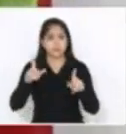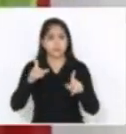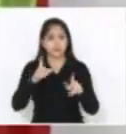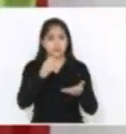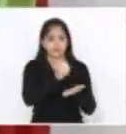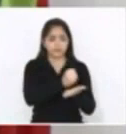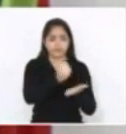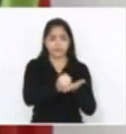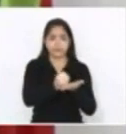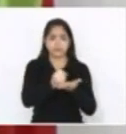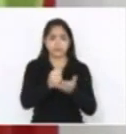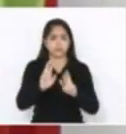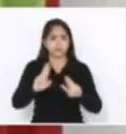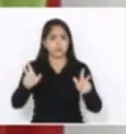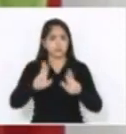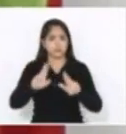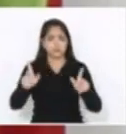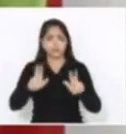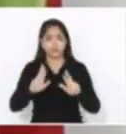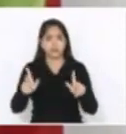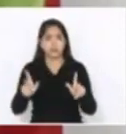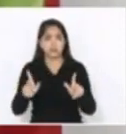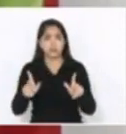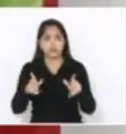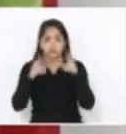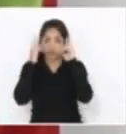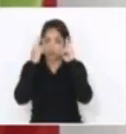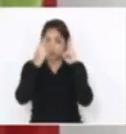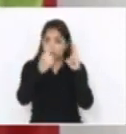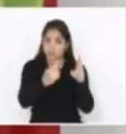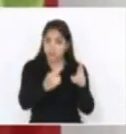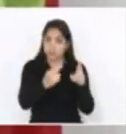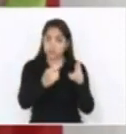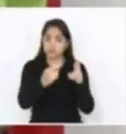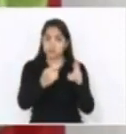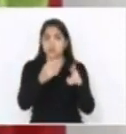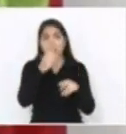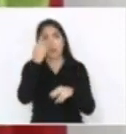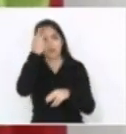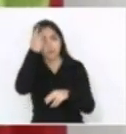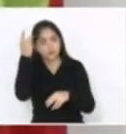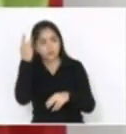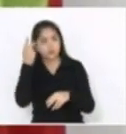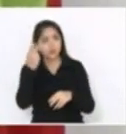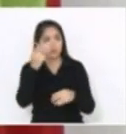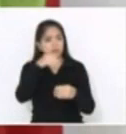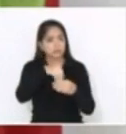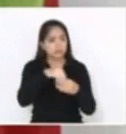com muita, com muito respeito a quem exerce essa função.